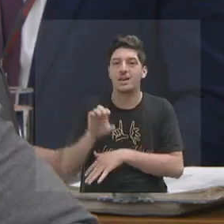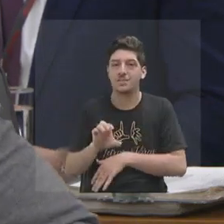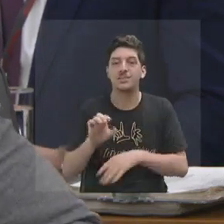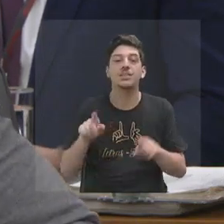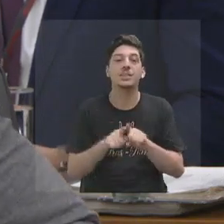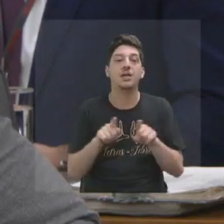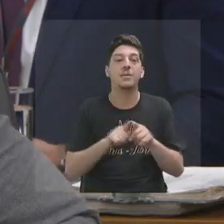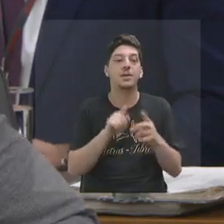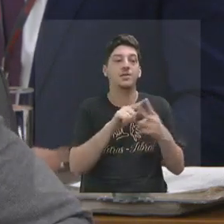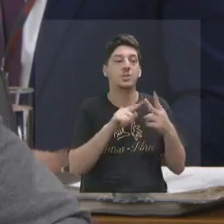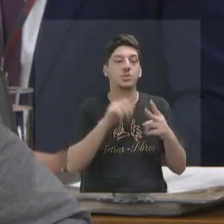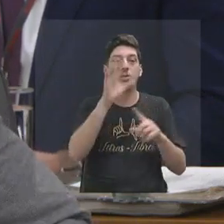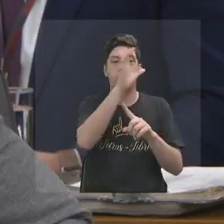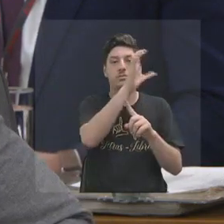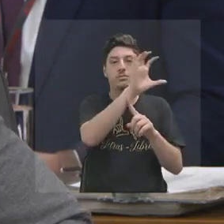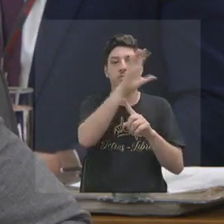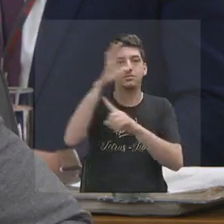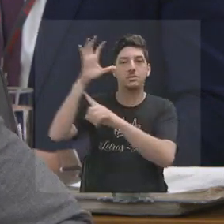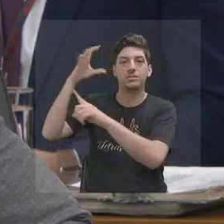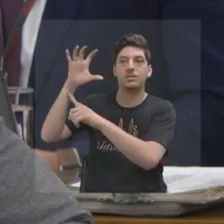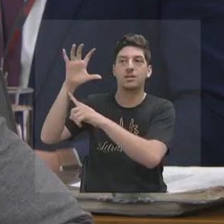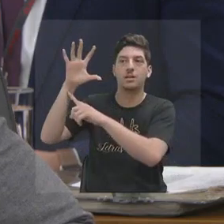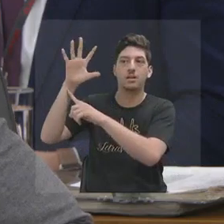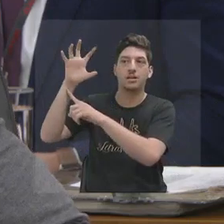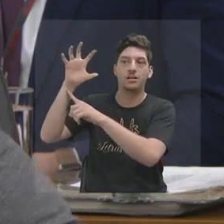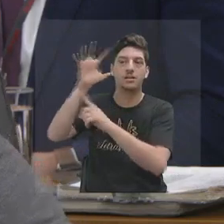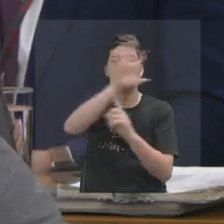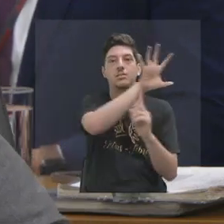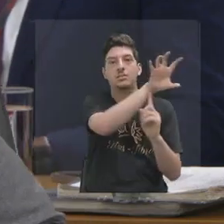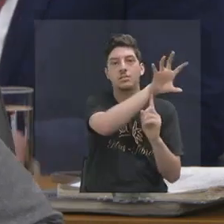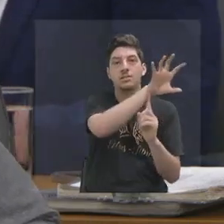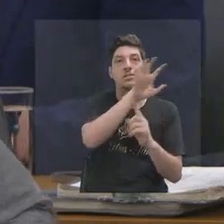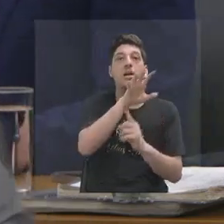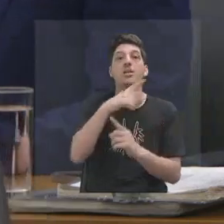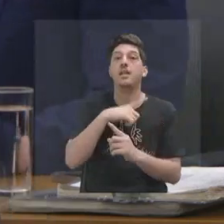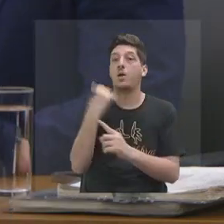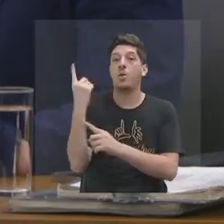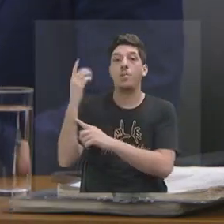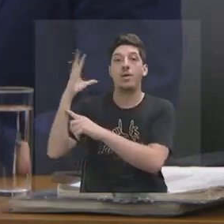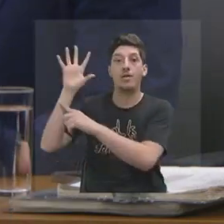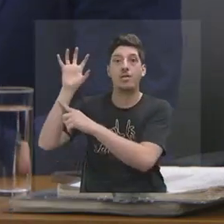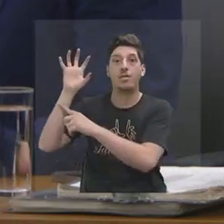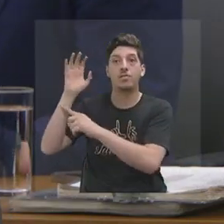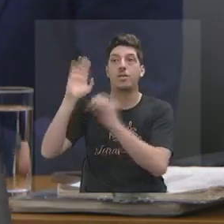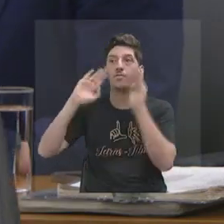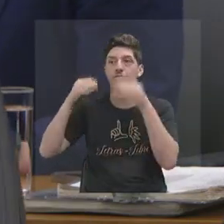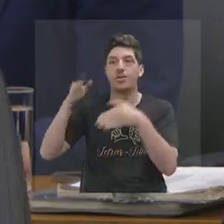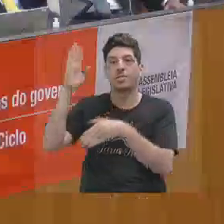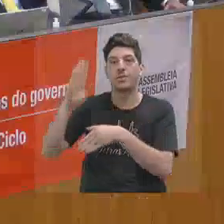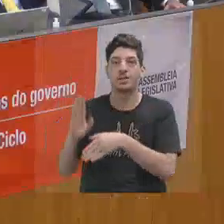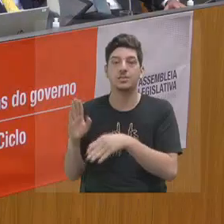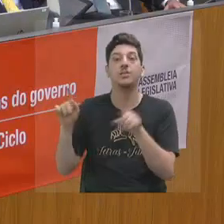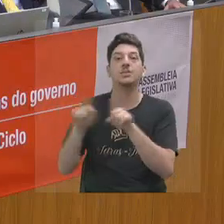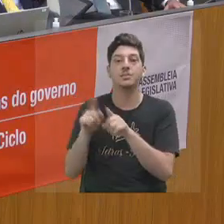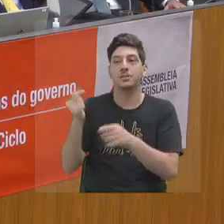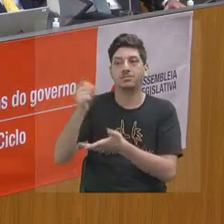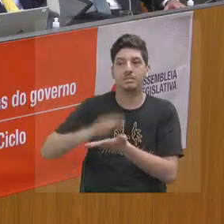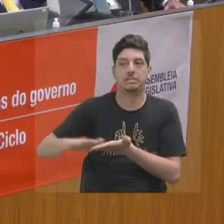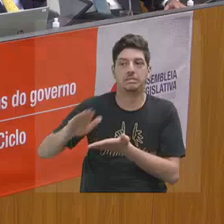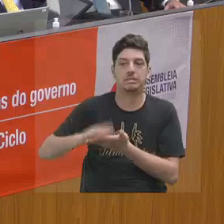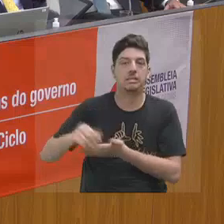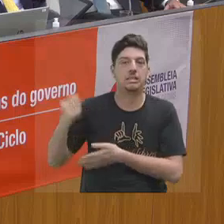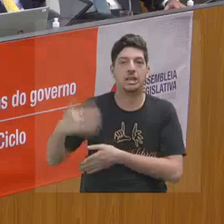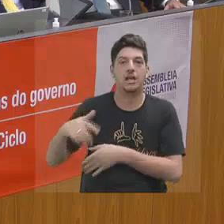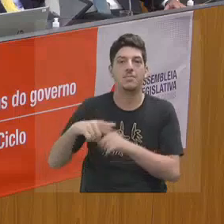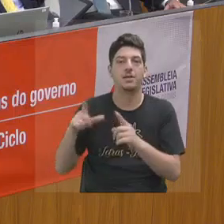transmissores iniciais, as duas antenas que a gente está olhando, a outra é para o Brasil. É um investimento um pouco mais robusto, mas a gente tem esses estudos lá para conseguir,